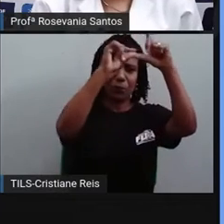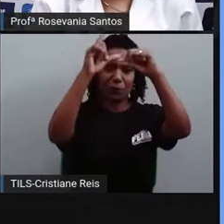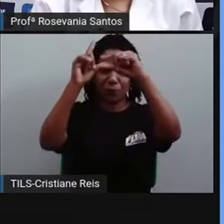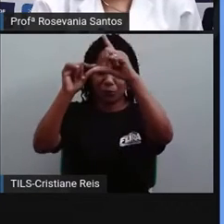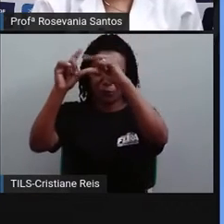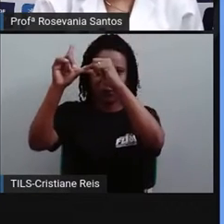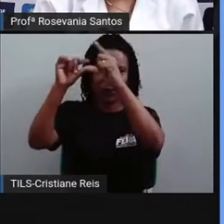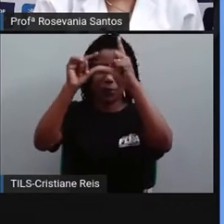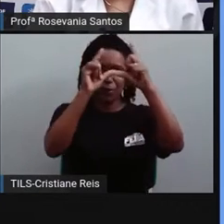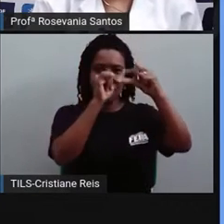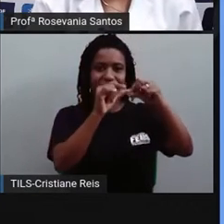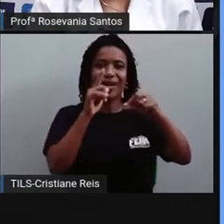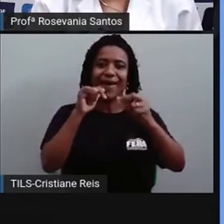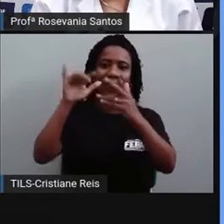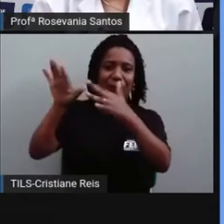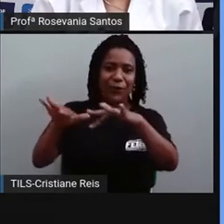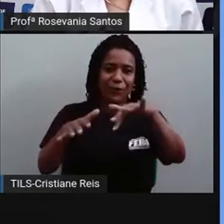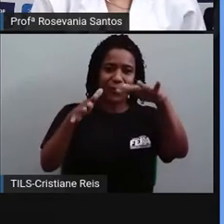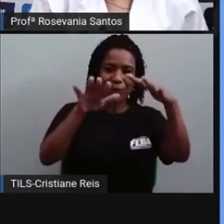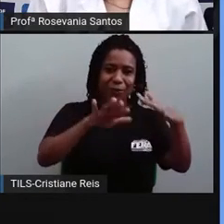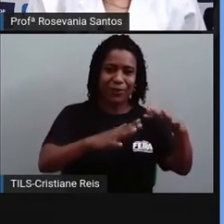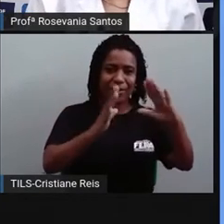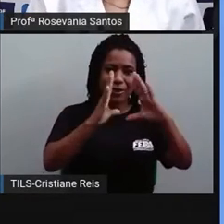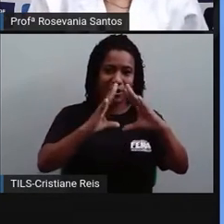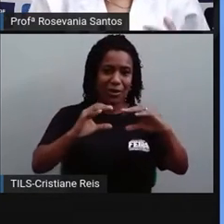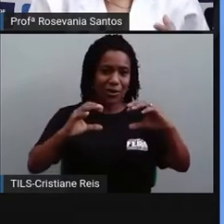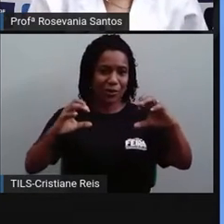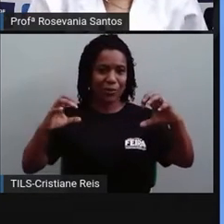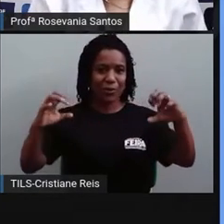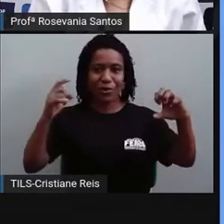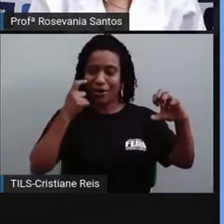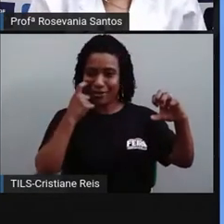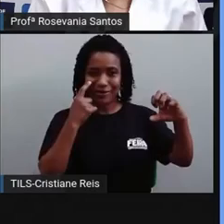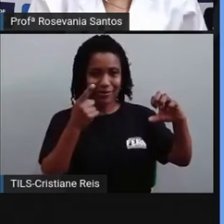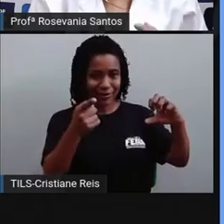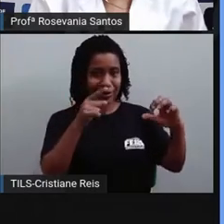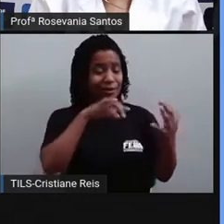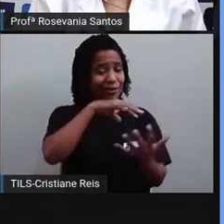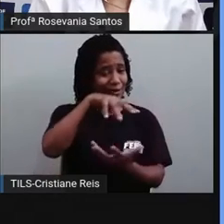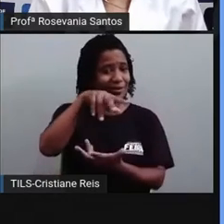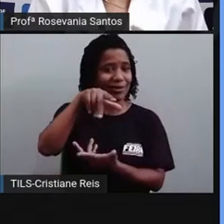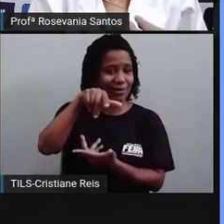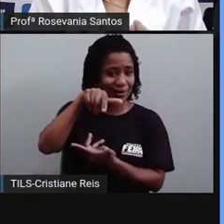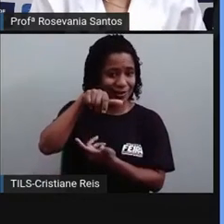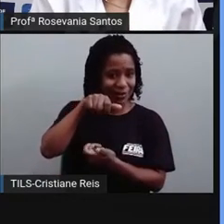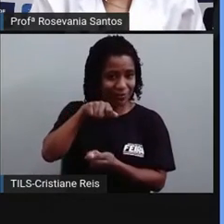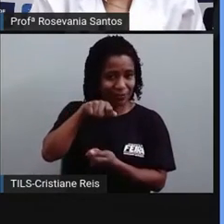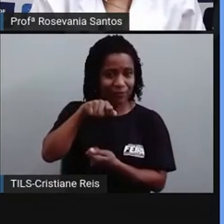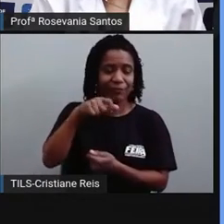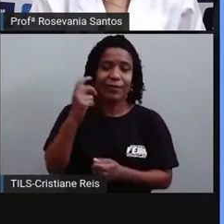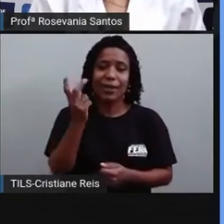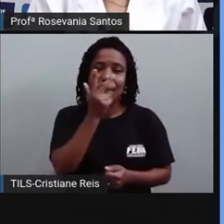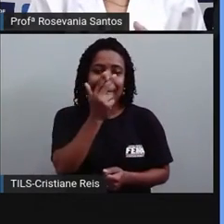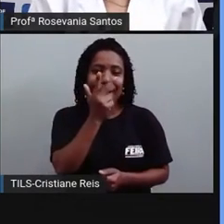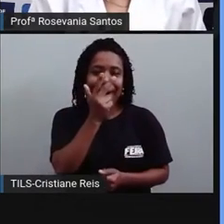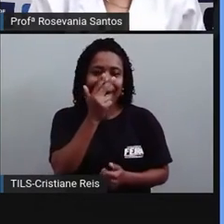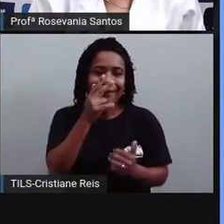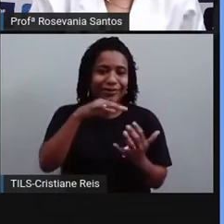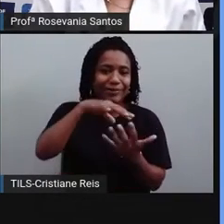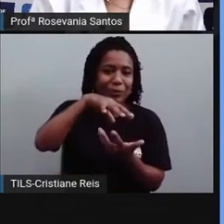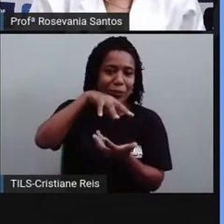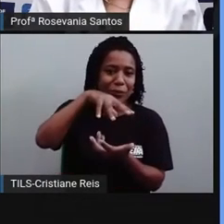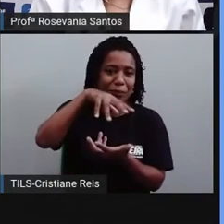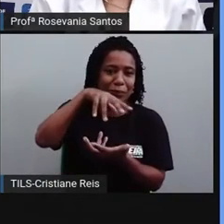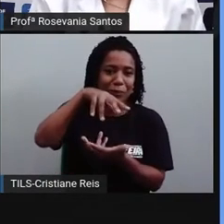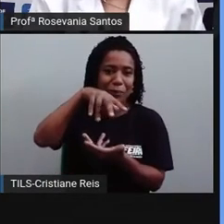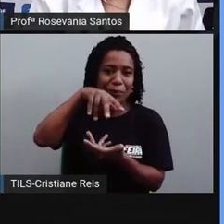oceanos. Olha aí as nuvens. Então, vocês vão percebendo que esse movimento parece lento, mas a gente